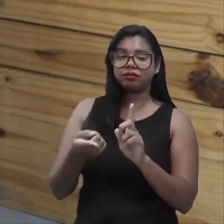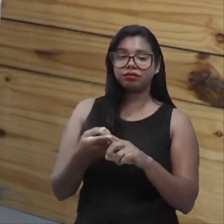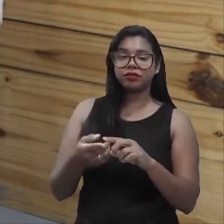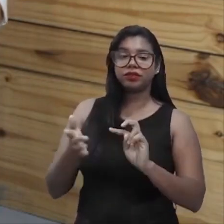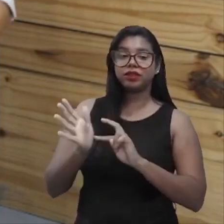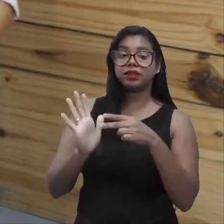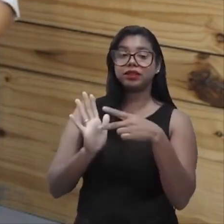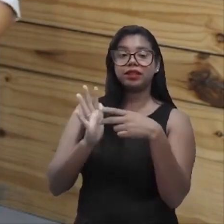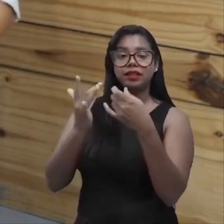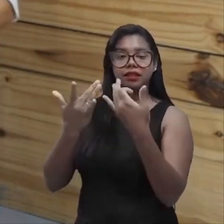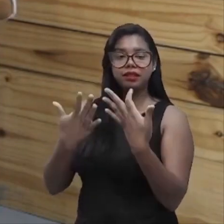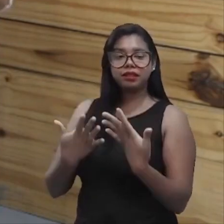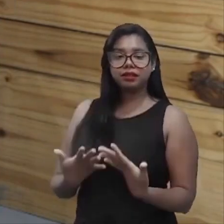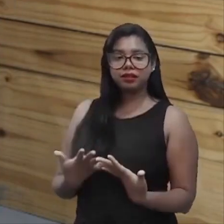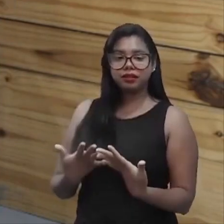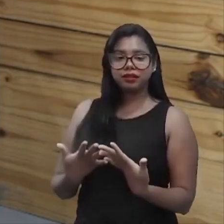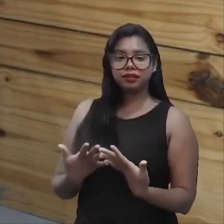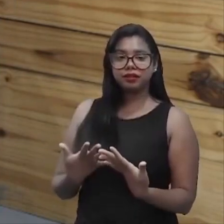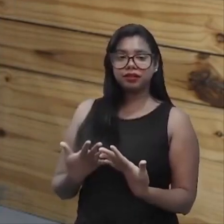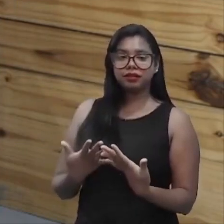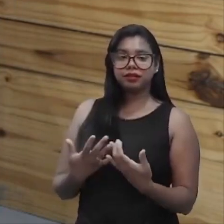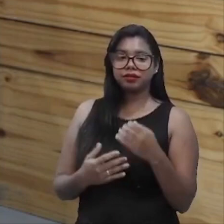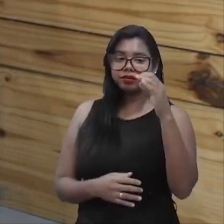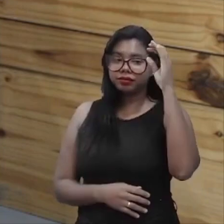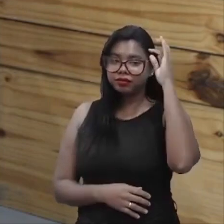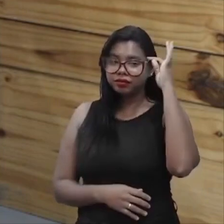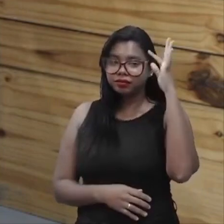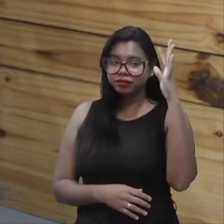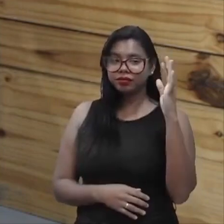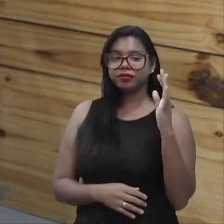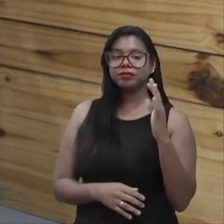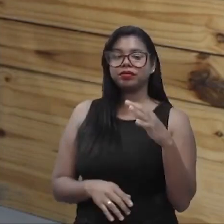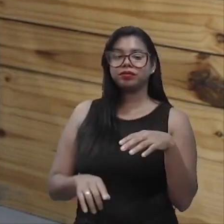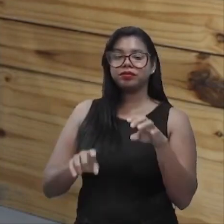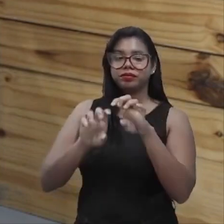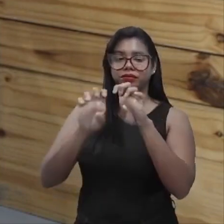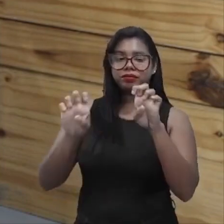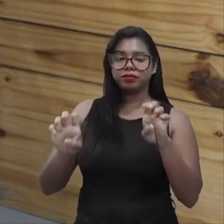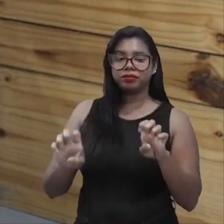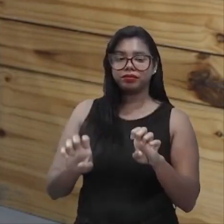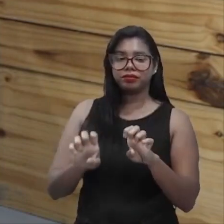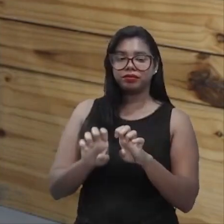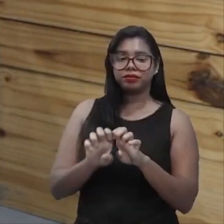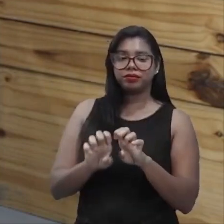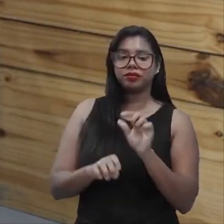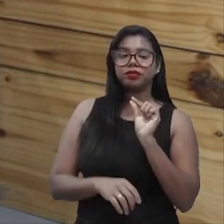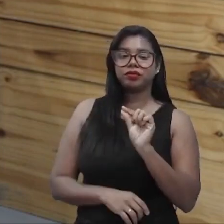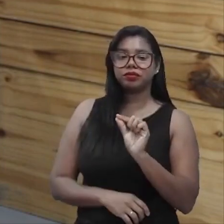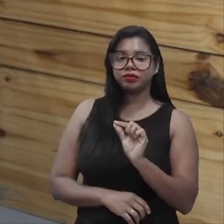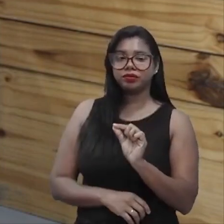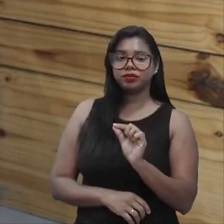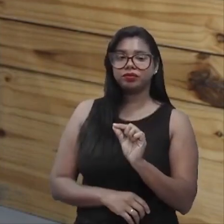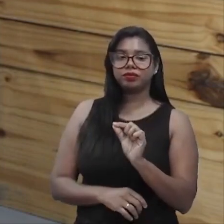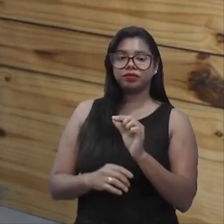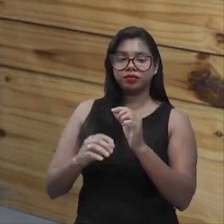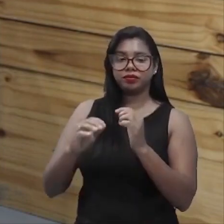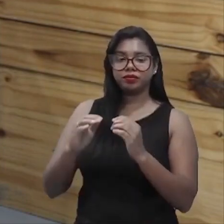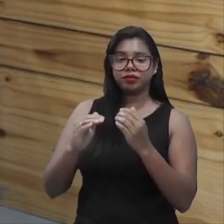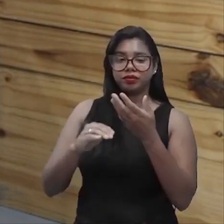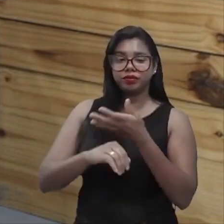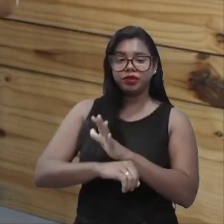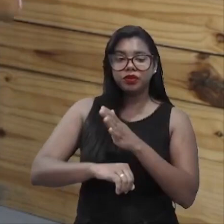dizer que ela quer alinhar a teoria, a parte teórica da concepção do que é qualidade com as suas atividades